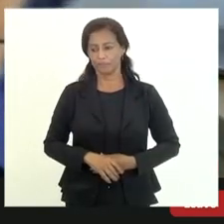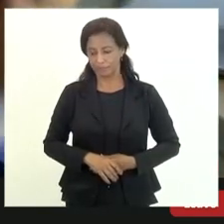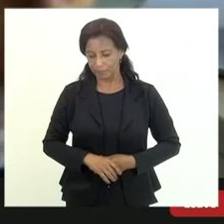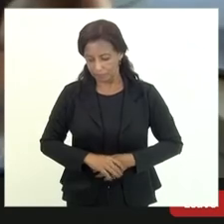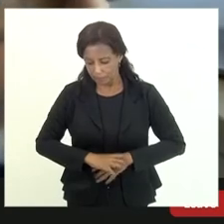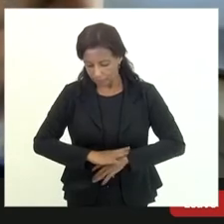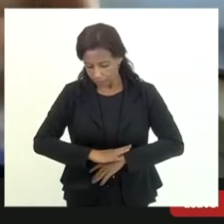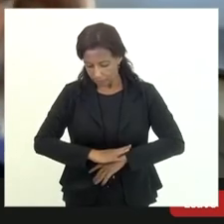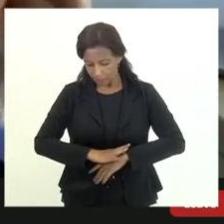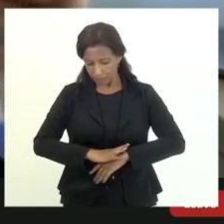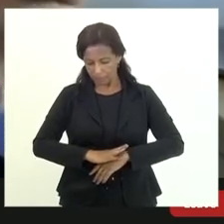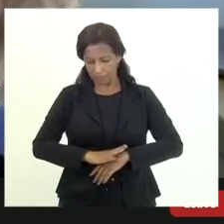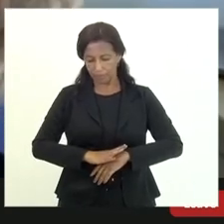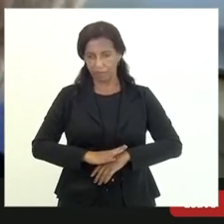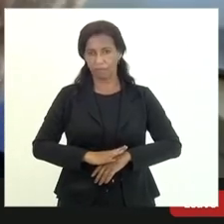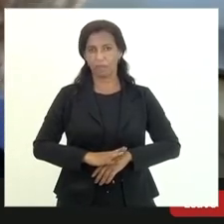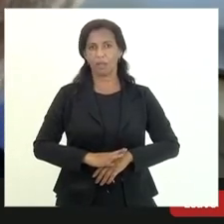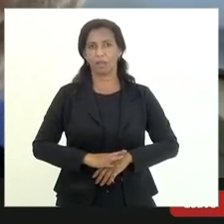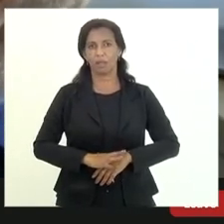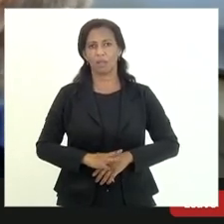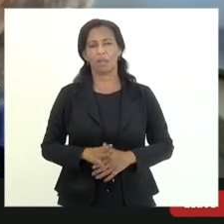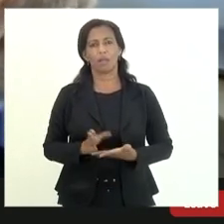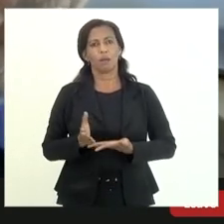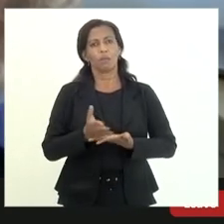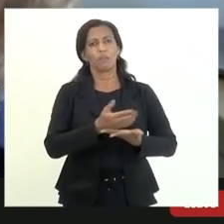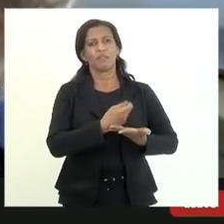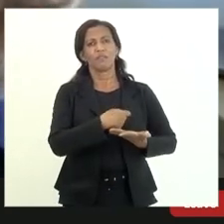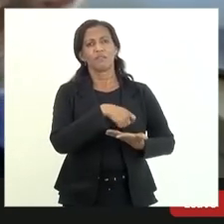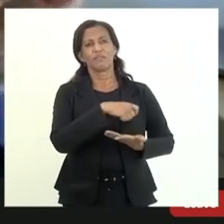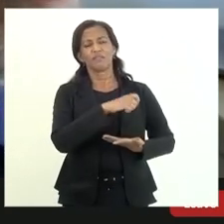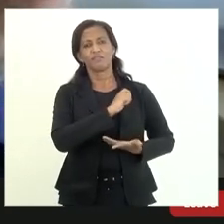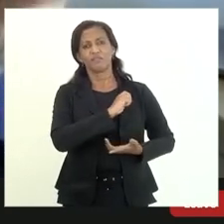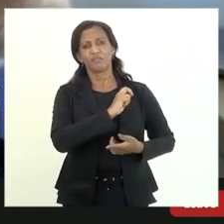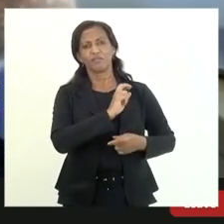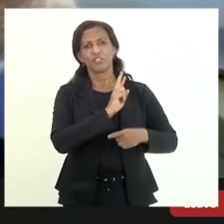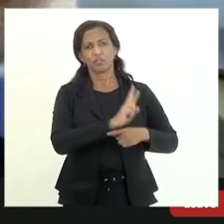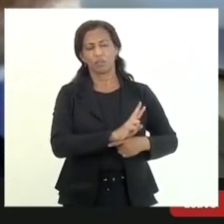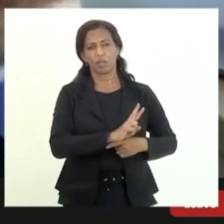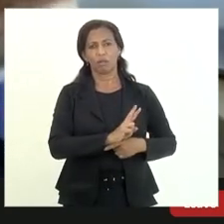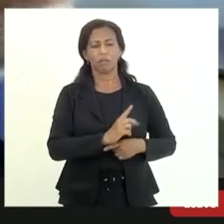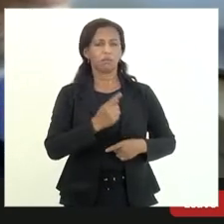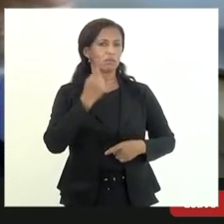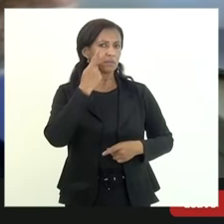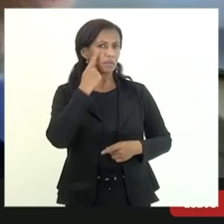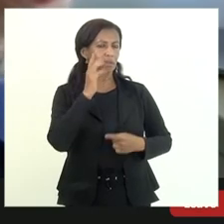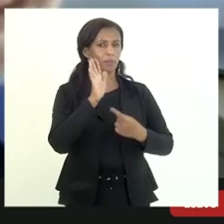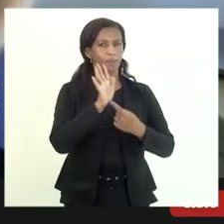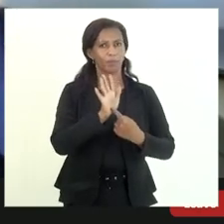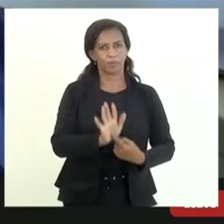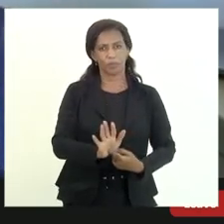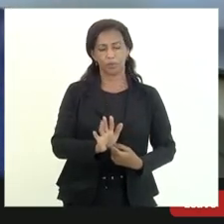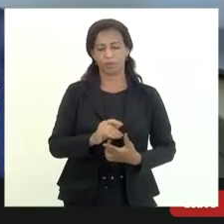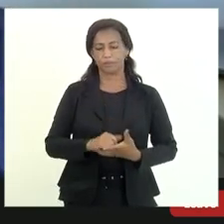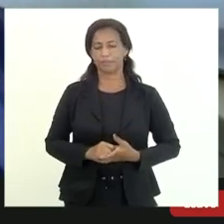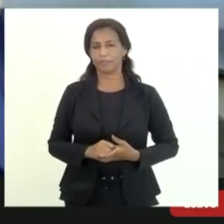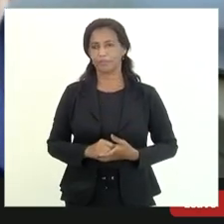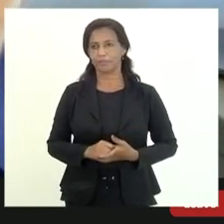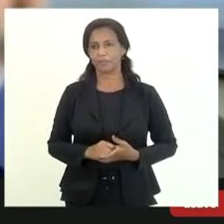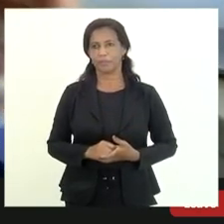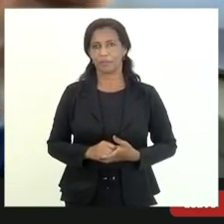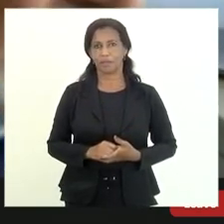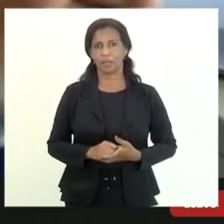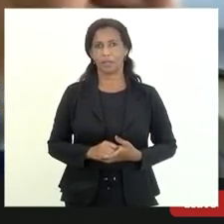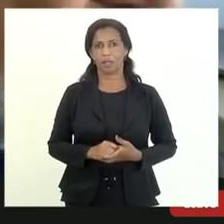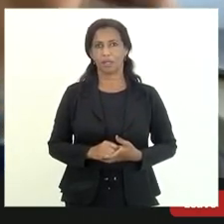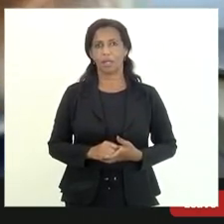era a questão do benefício fiscal a gente tentava dizer em textos legais na hora